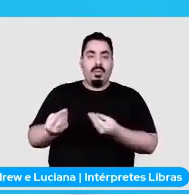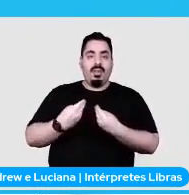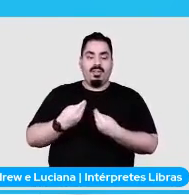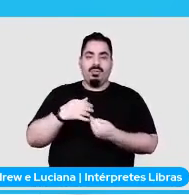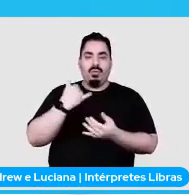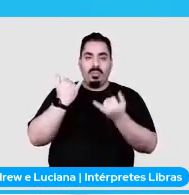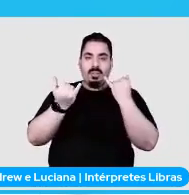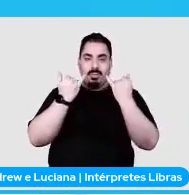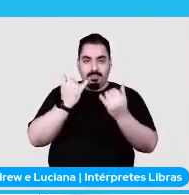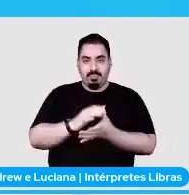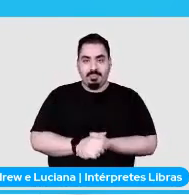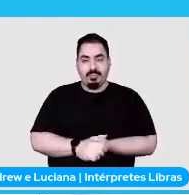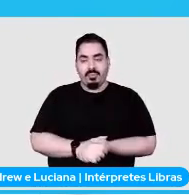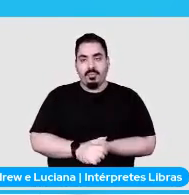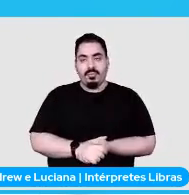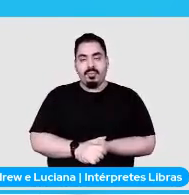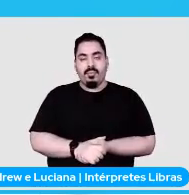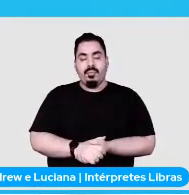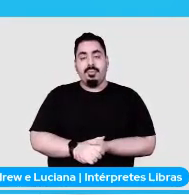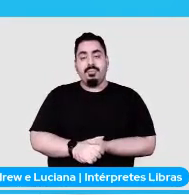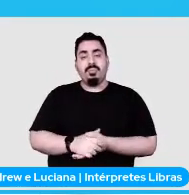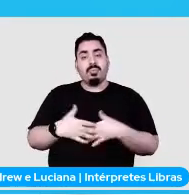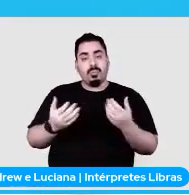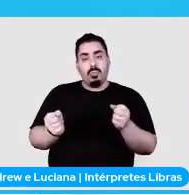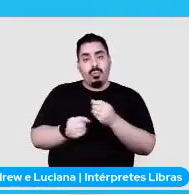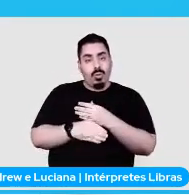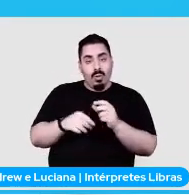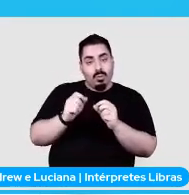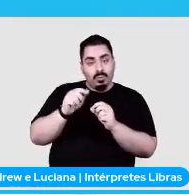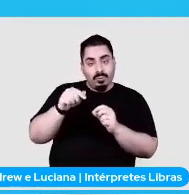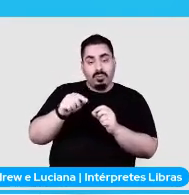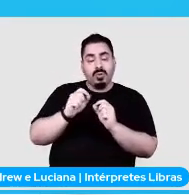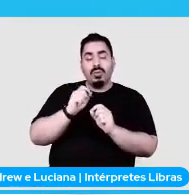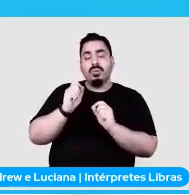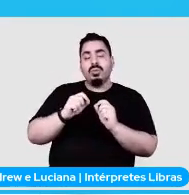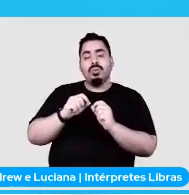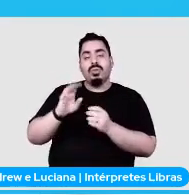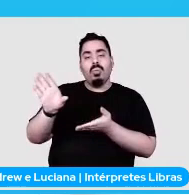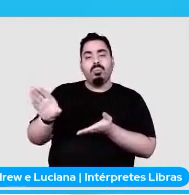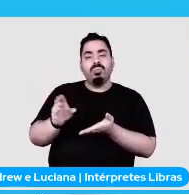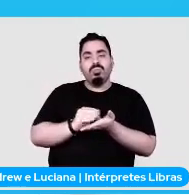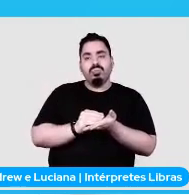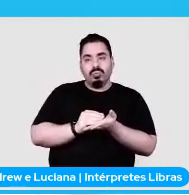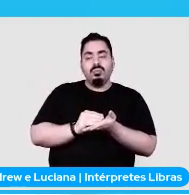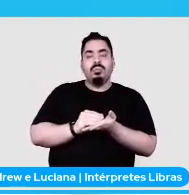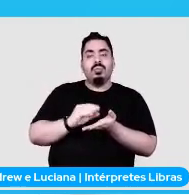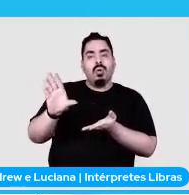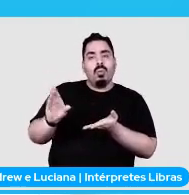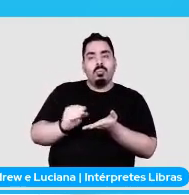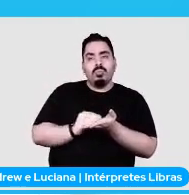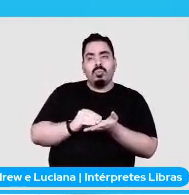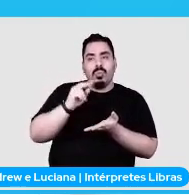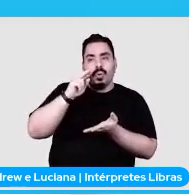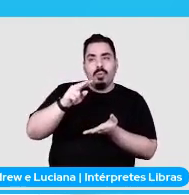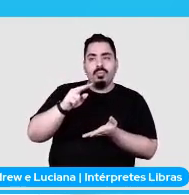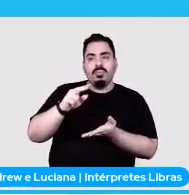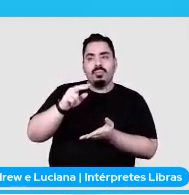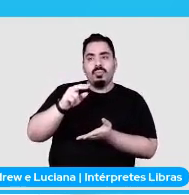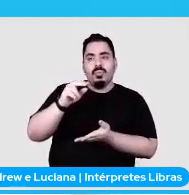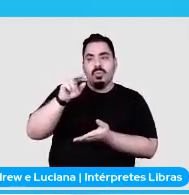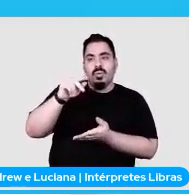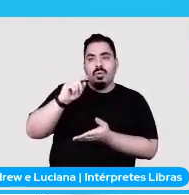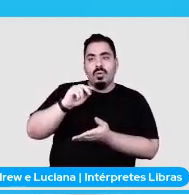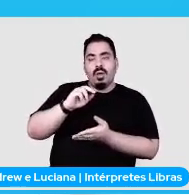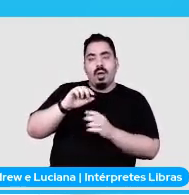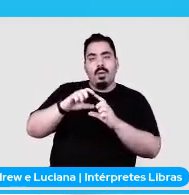Feito isso, eu só faço importar o send telegram message spider finished do monitor